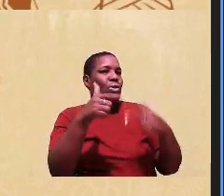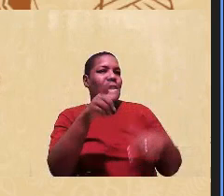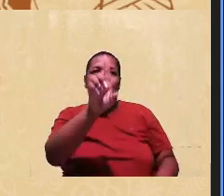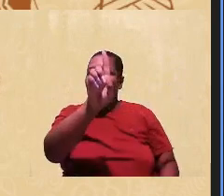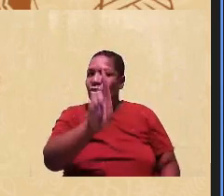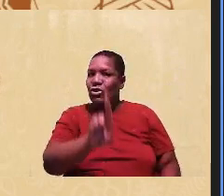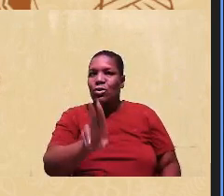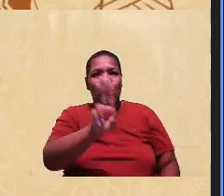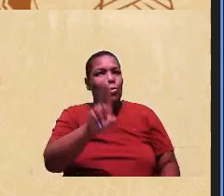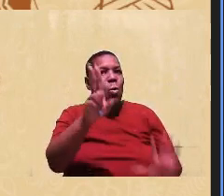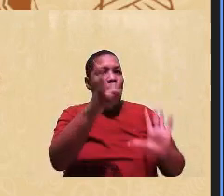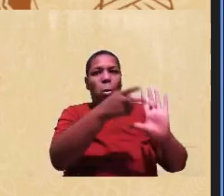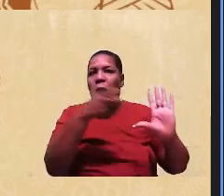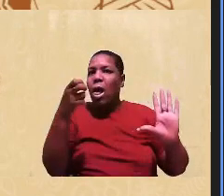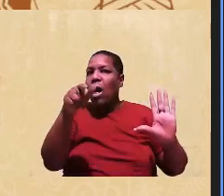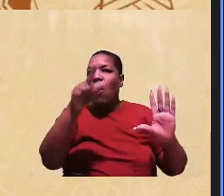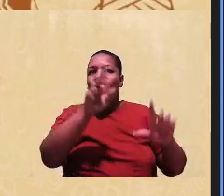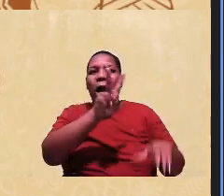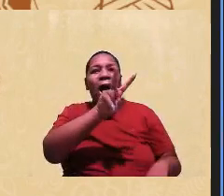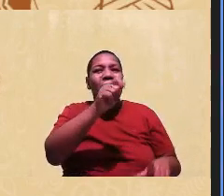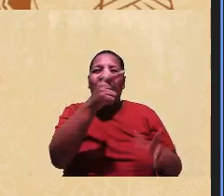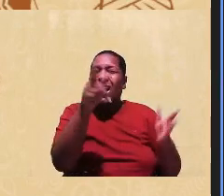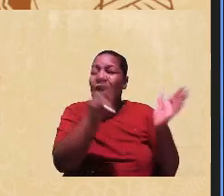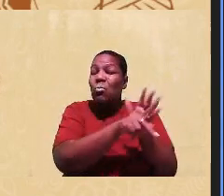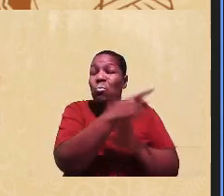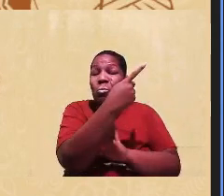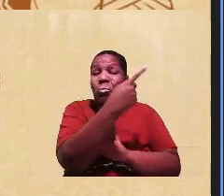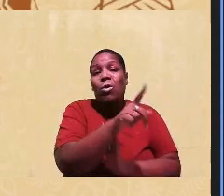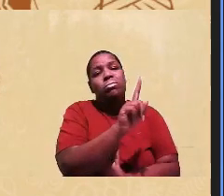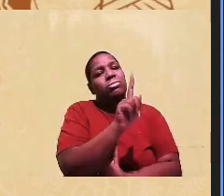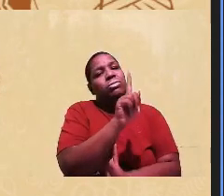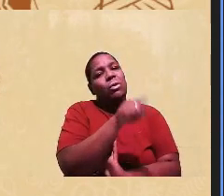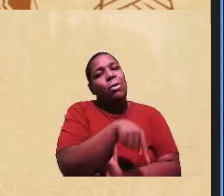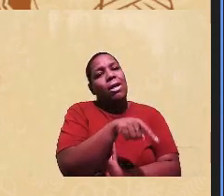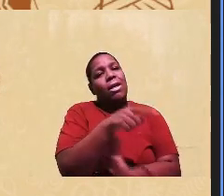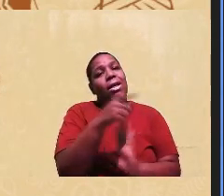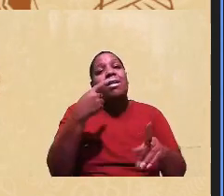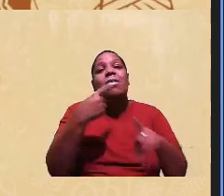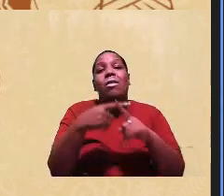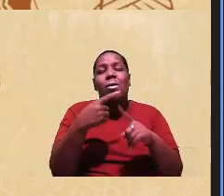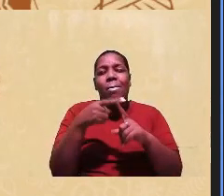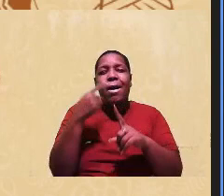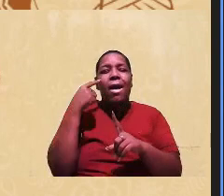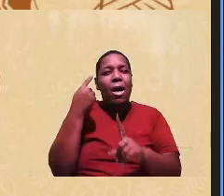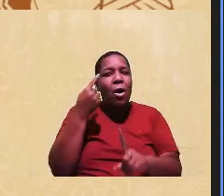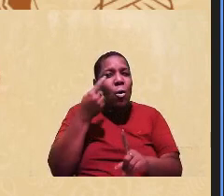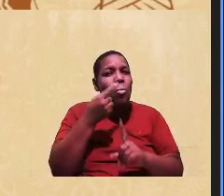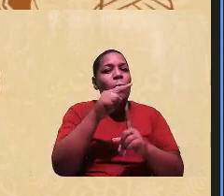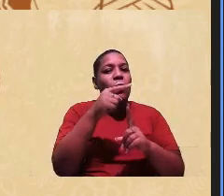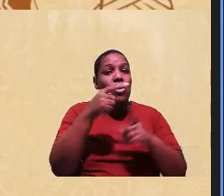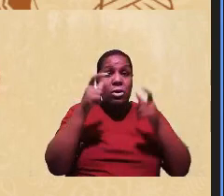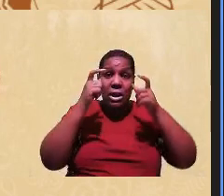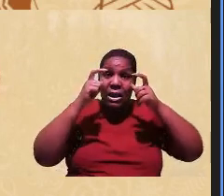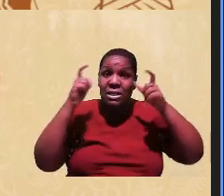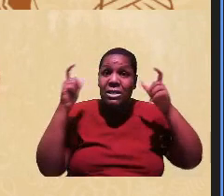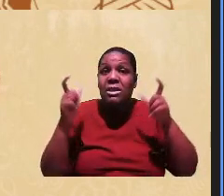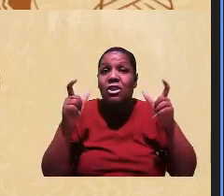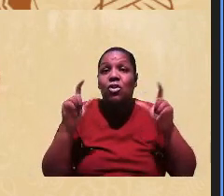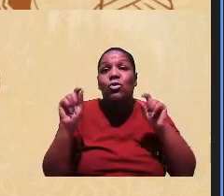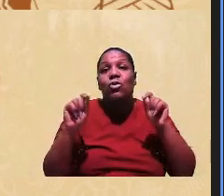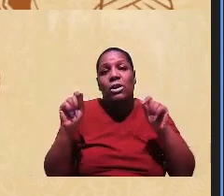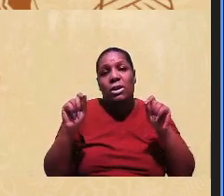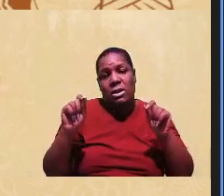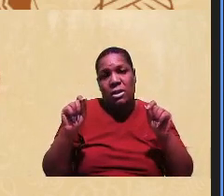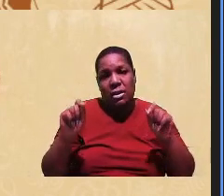de usupar a uma vaga que não lhe pertence. Porque também ao provocar isso, eu estou chamando a atenção também